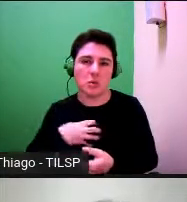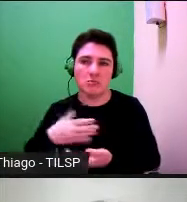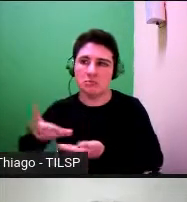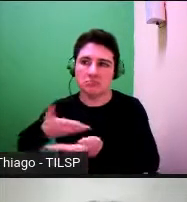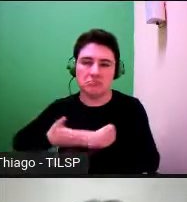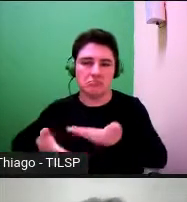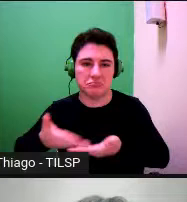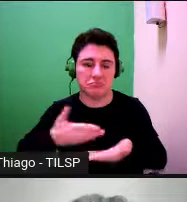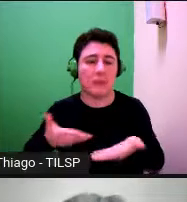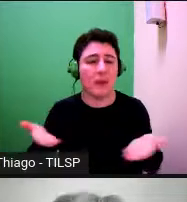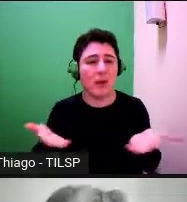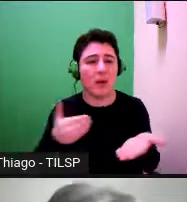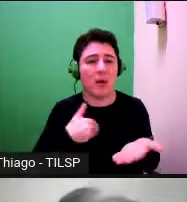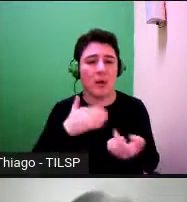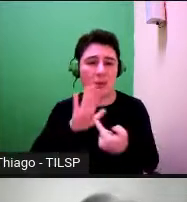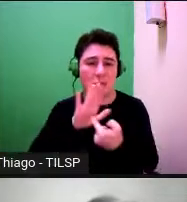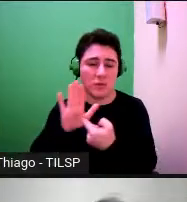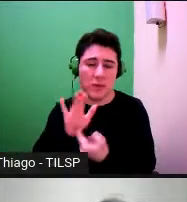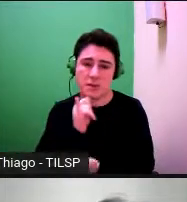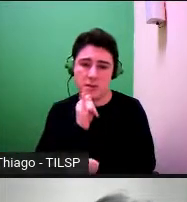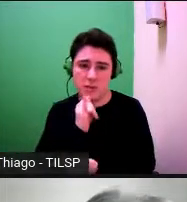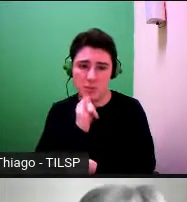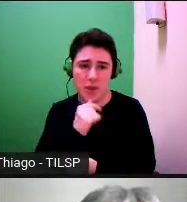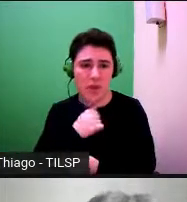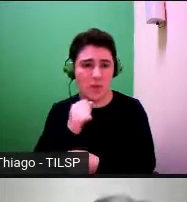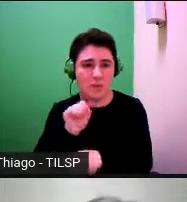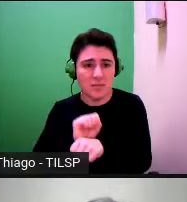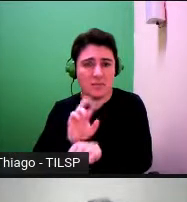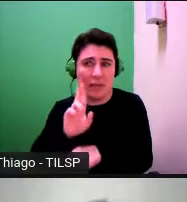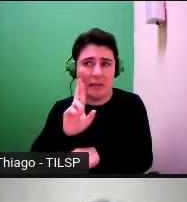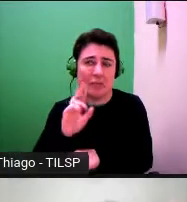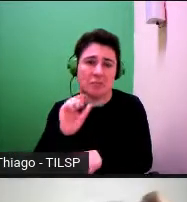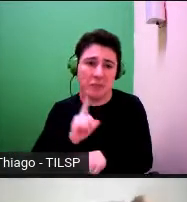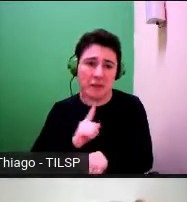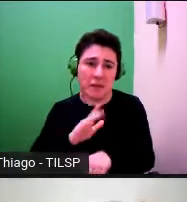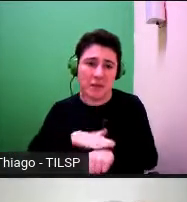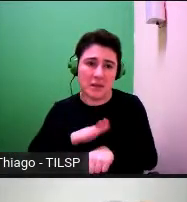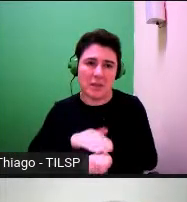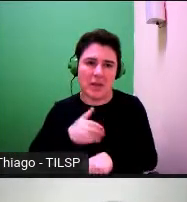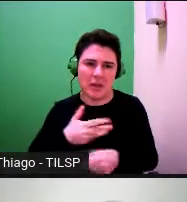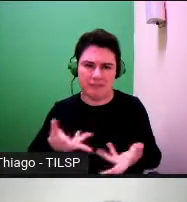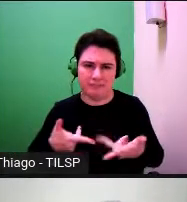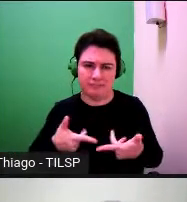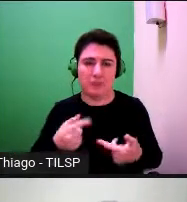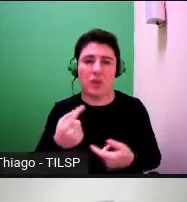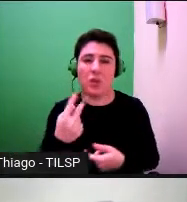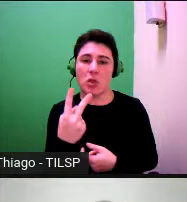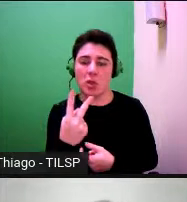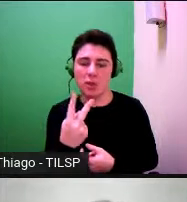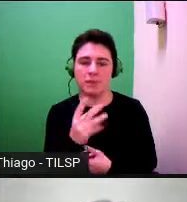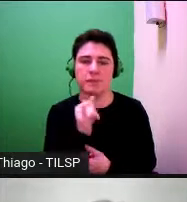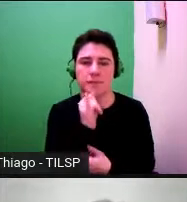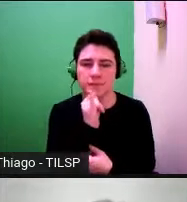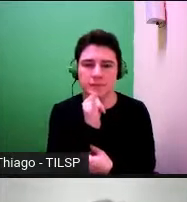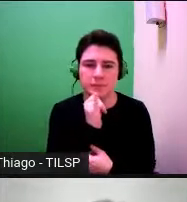vou passar para exemplos espero ter tempo para os exemplos acho que sim vou acelerar os dois primeiros exemplos são